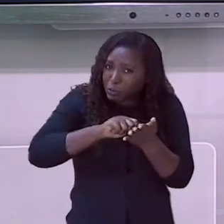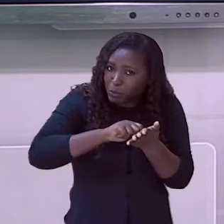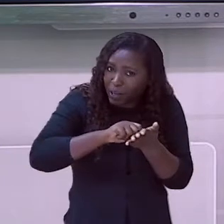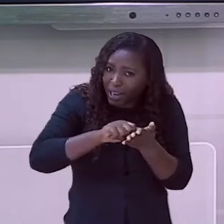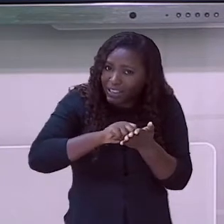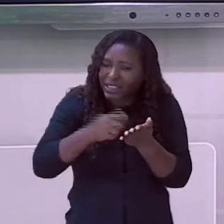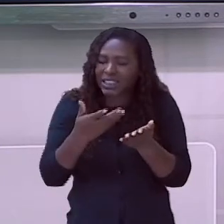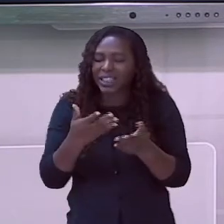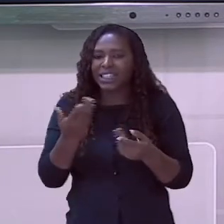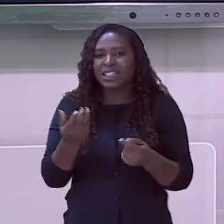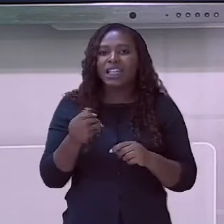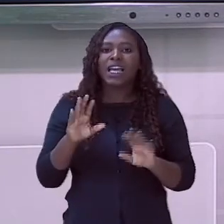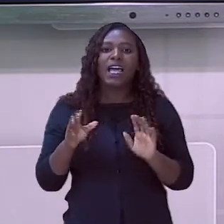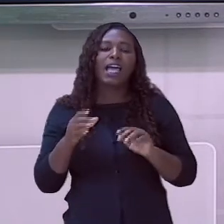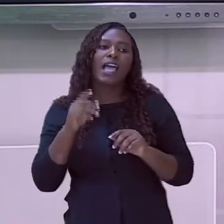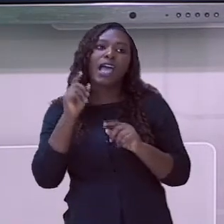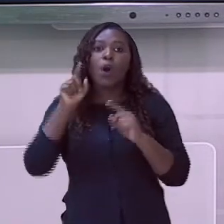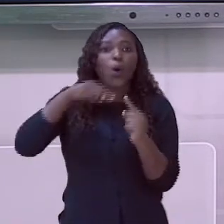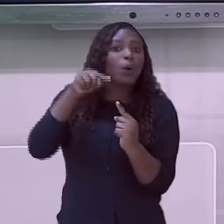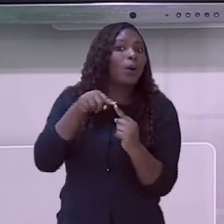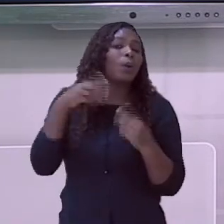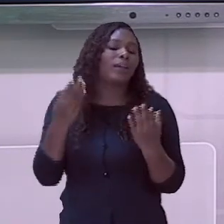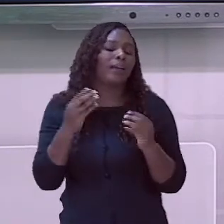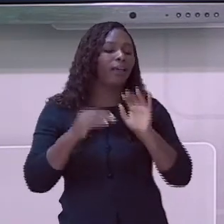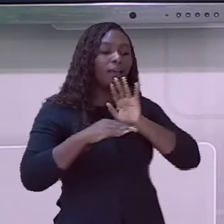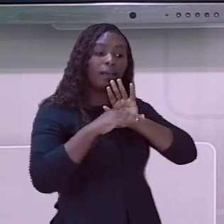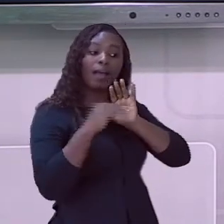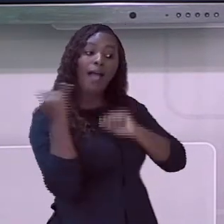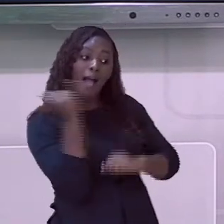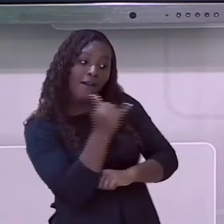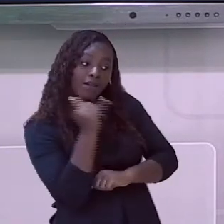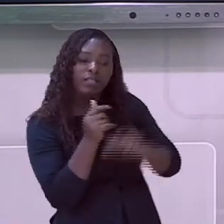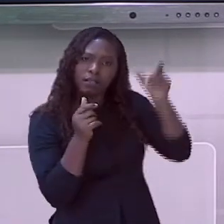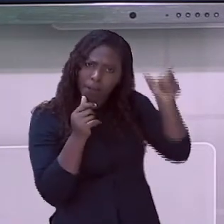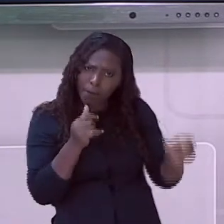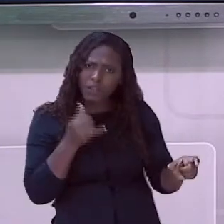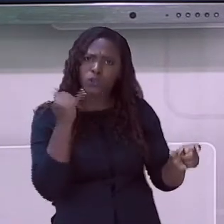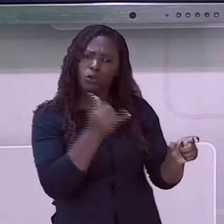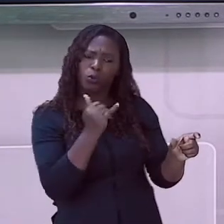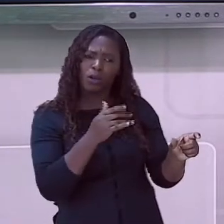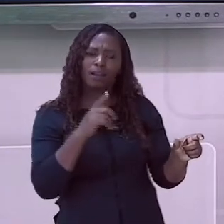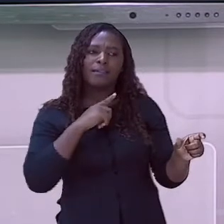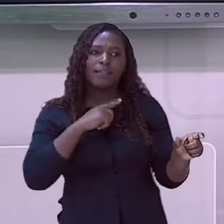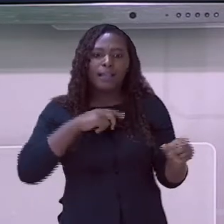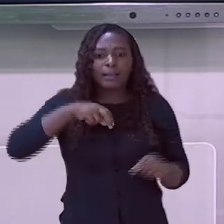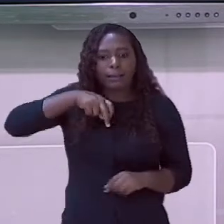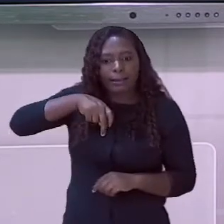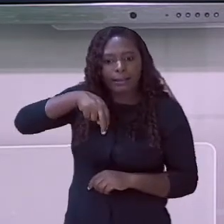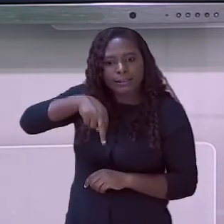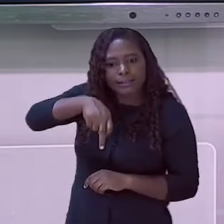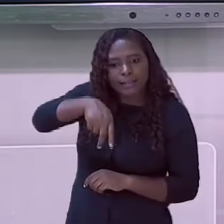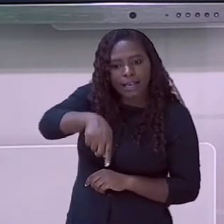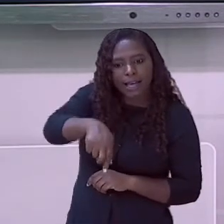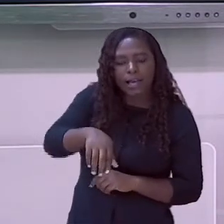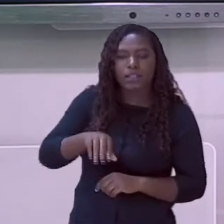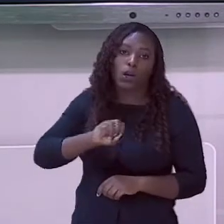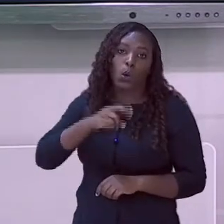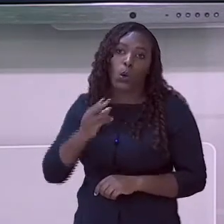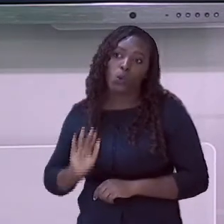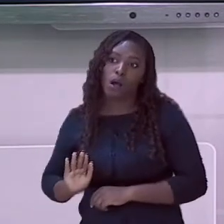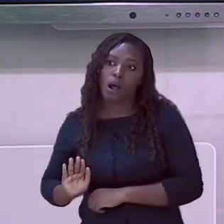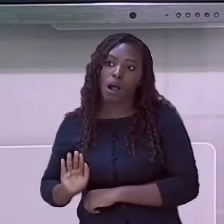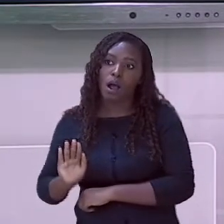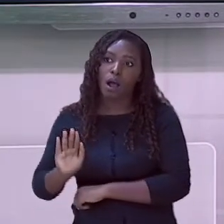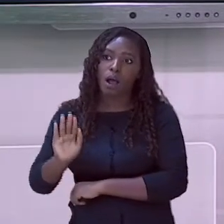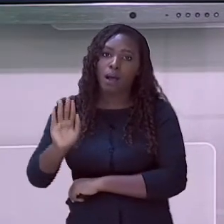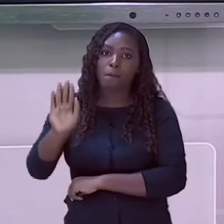obstáculos. Por exemplo, uma escada, um vão, uma rampa. Já a sinalização direcional,